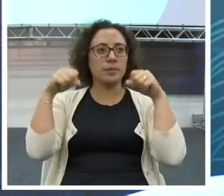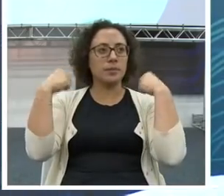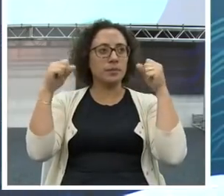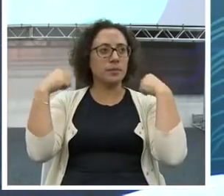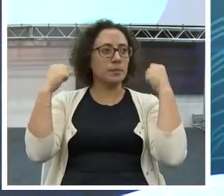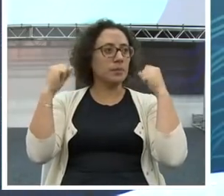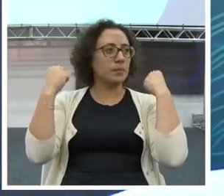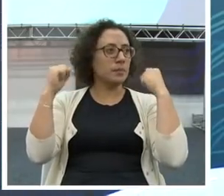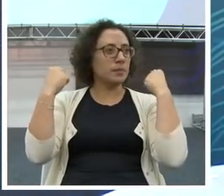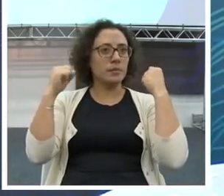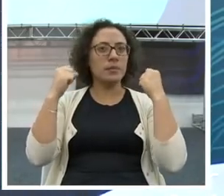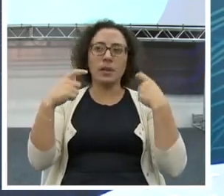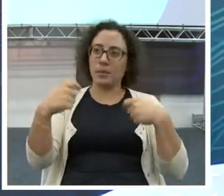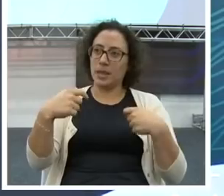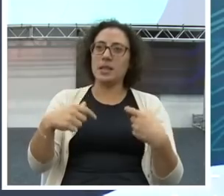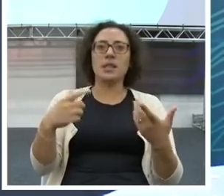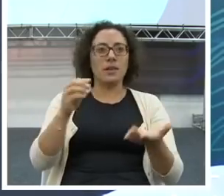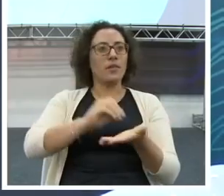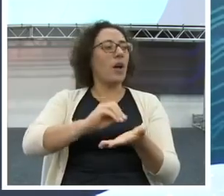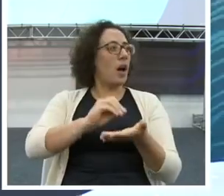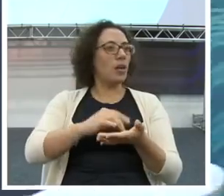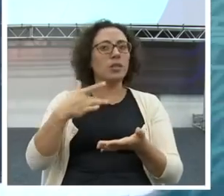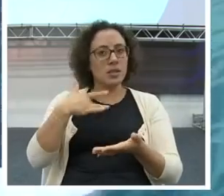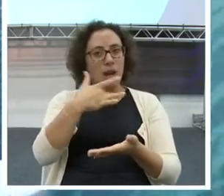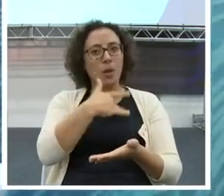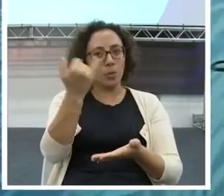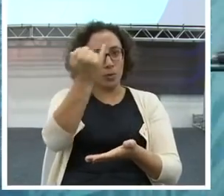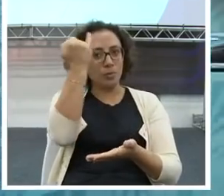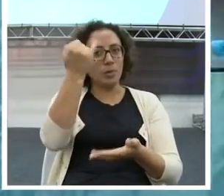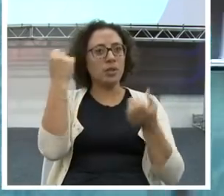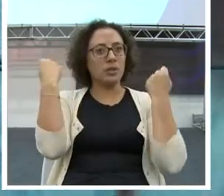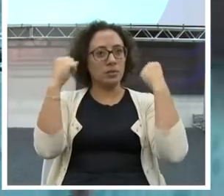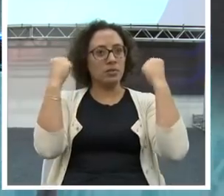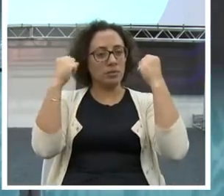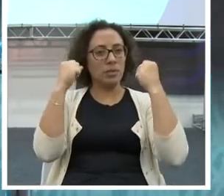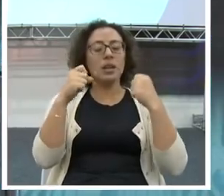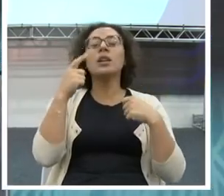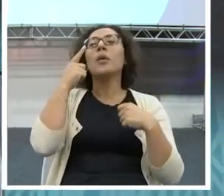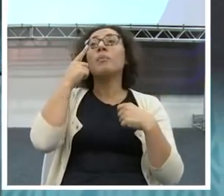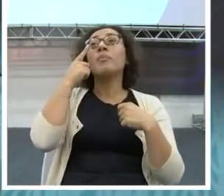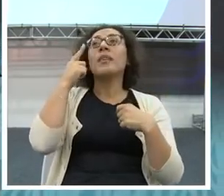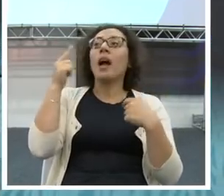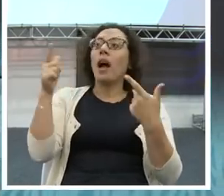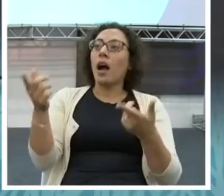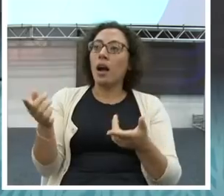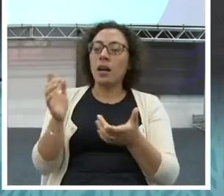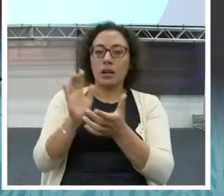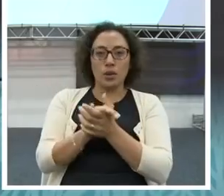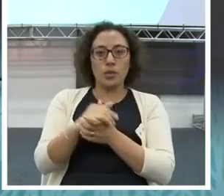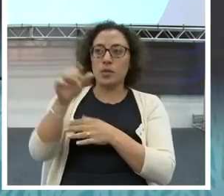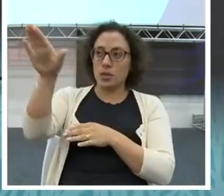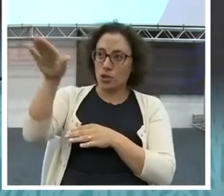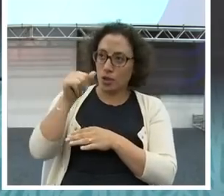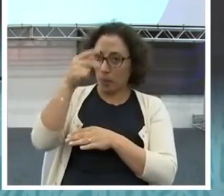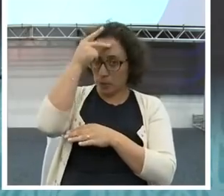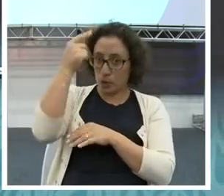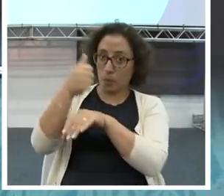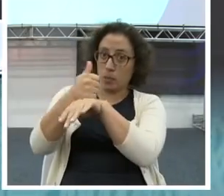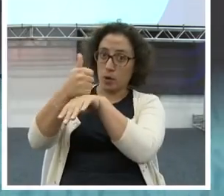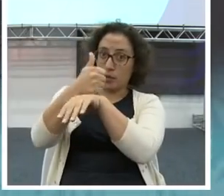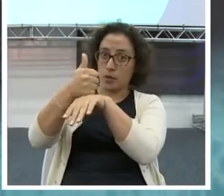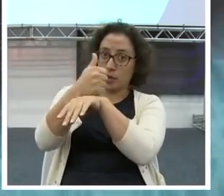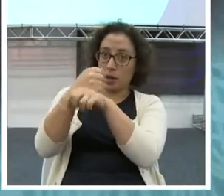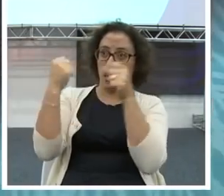Olha gente, vamos malhar mais, hein? Saúde é importante. Você contrata um personal trainer. Quem tem